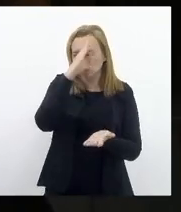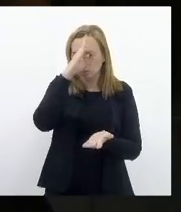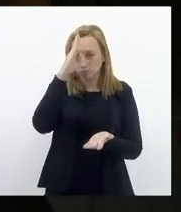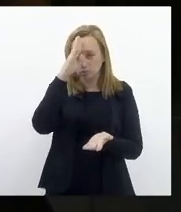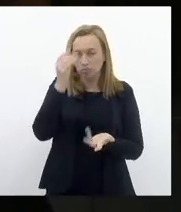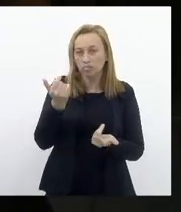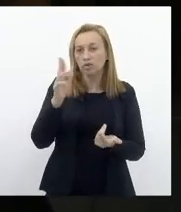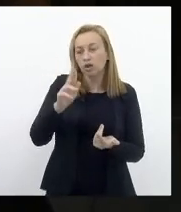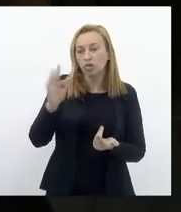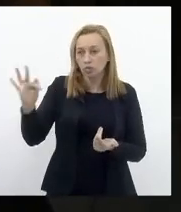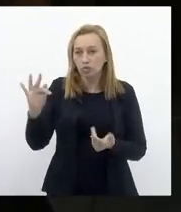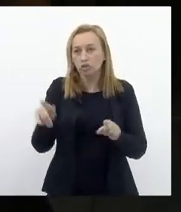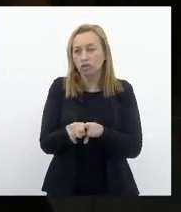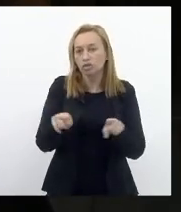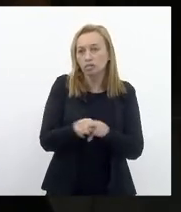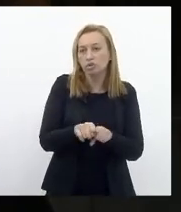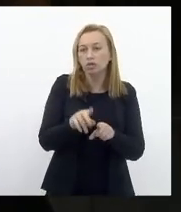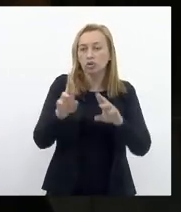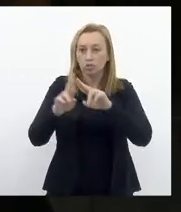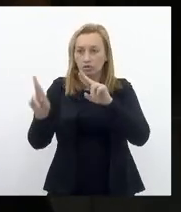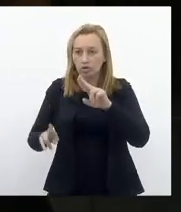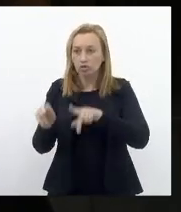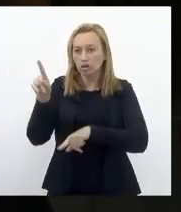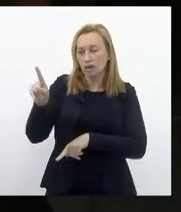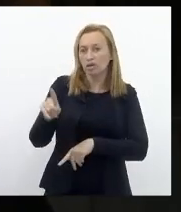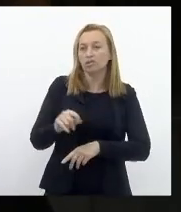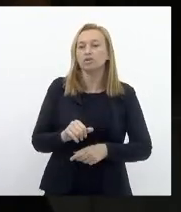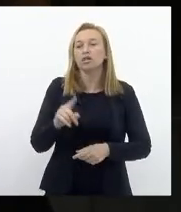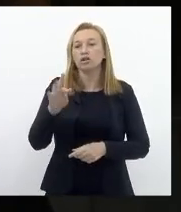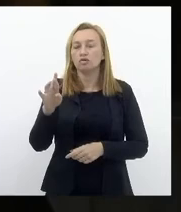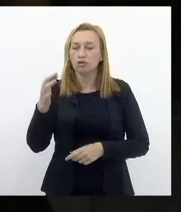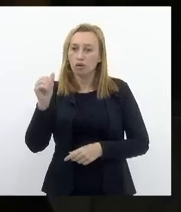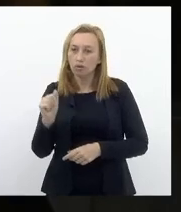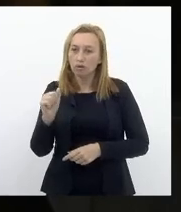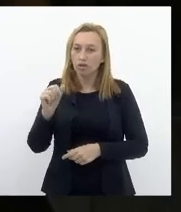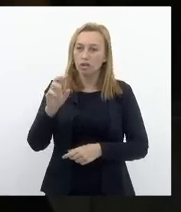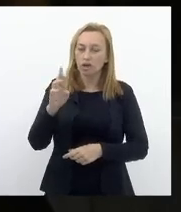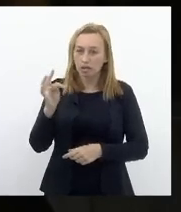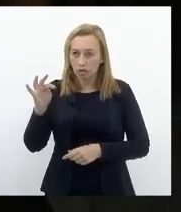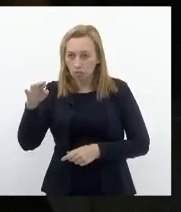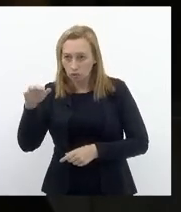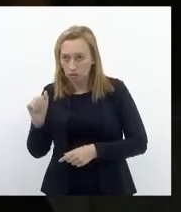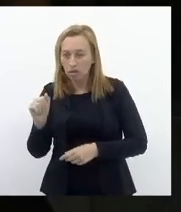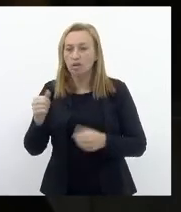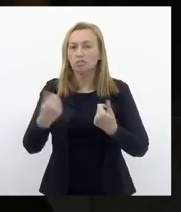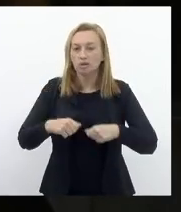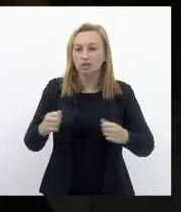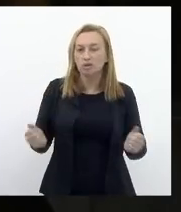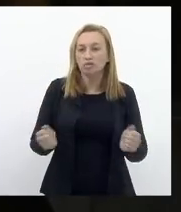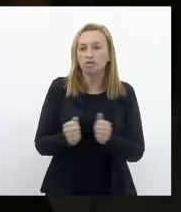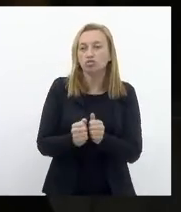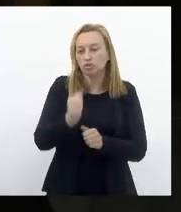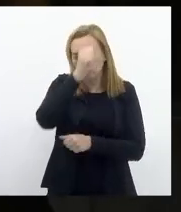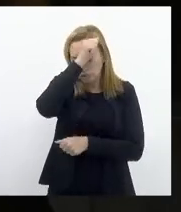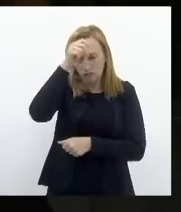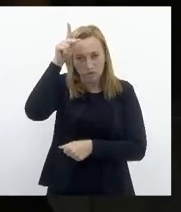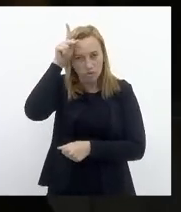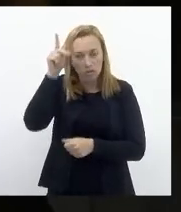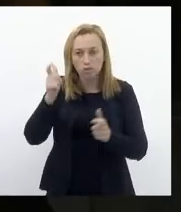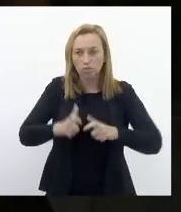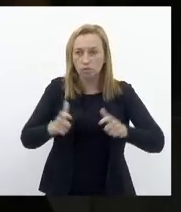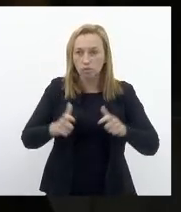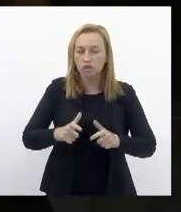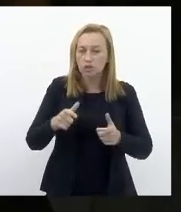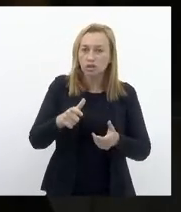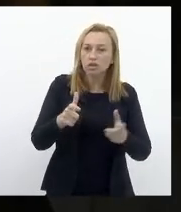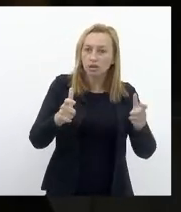campus Do IFRJ Ali em Volta Redonda Ou seja Era preciso envolver A Prefeitura de Volta Redonda Que tem uma área